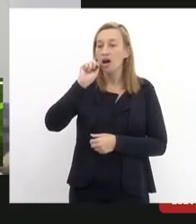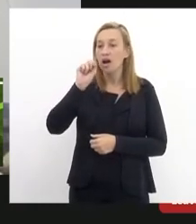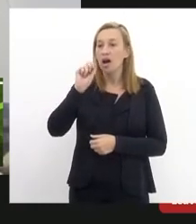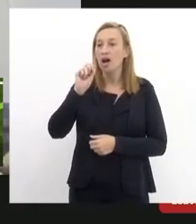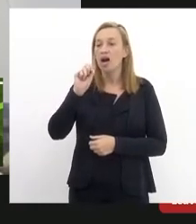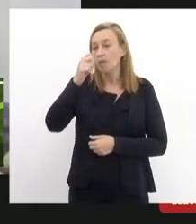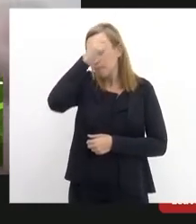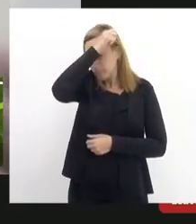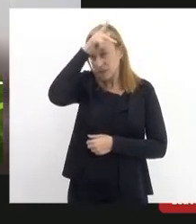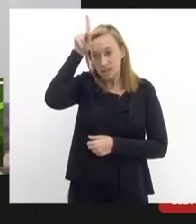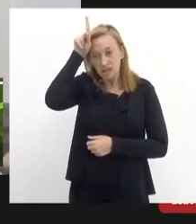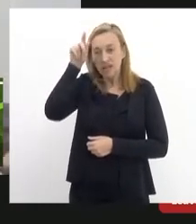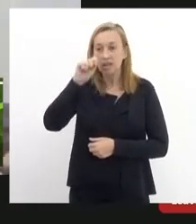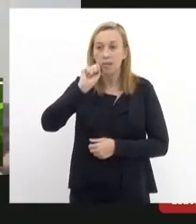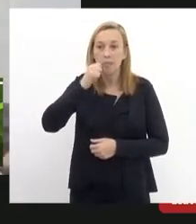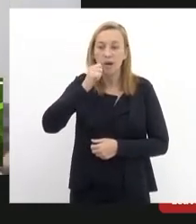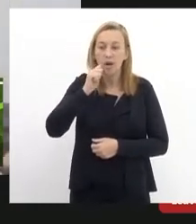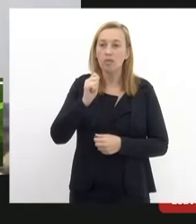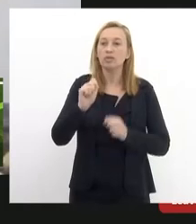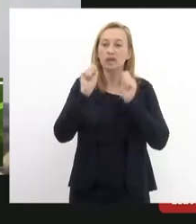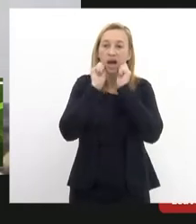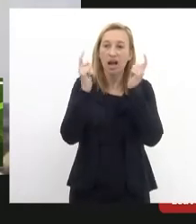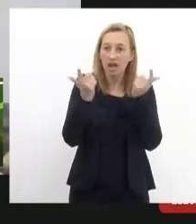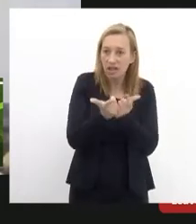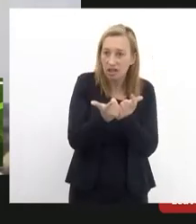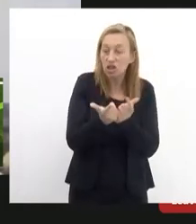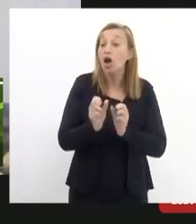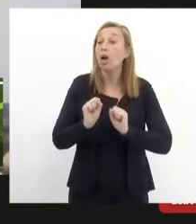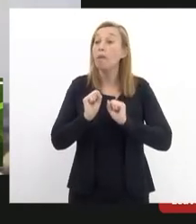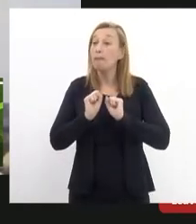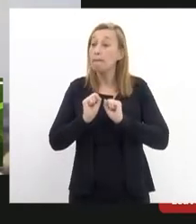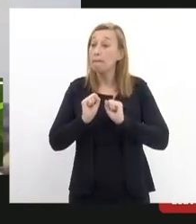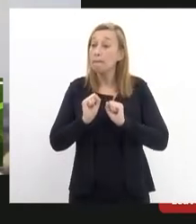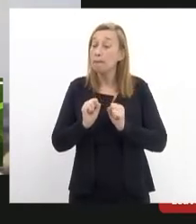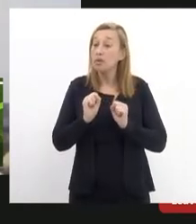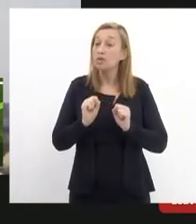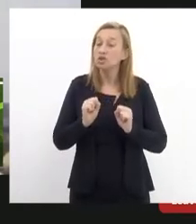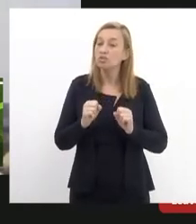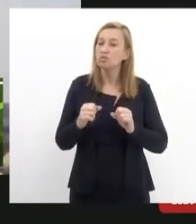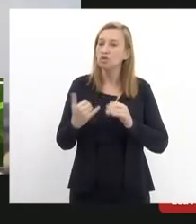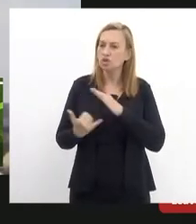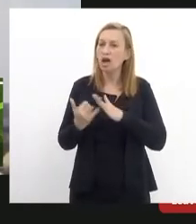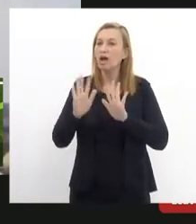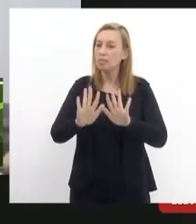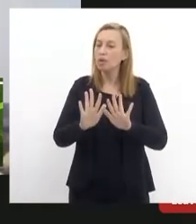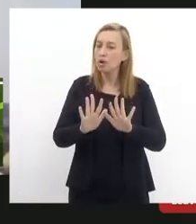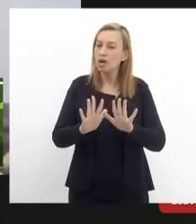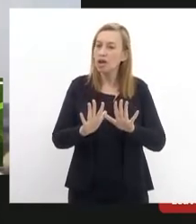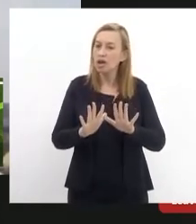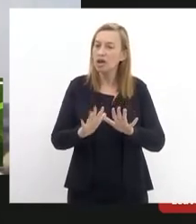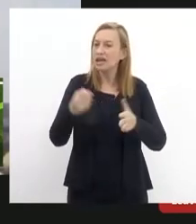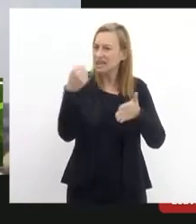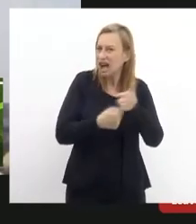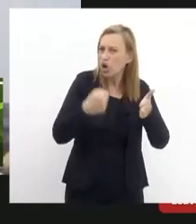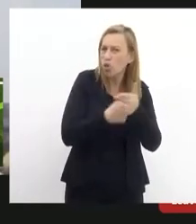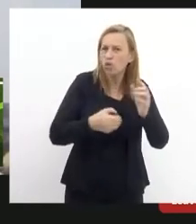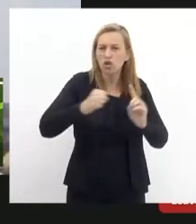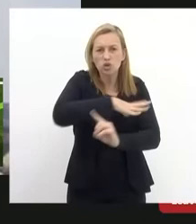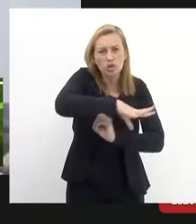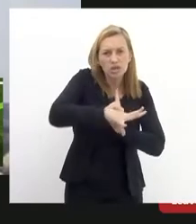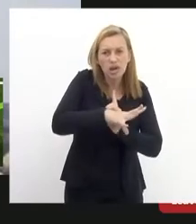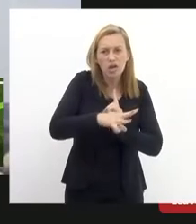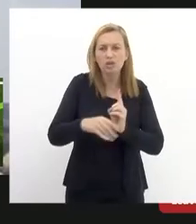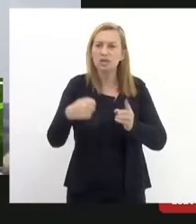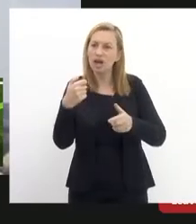Geral da Câmara e da Alerje nós podíamos institucionalizar porque de maneira na luta social e na luta